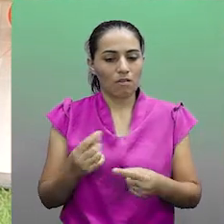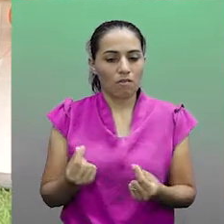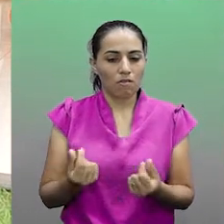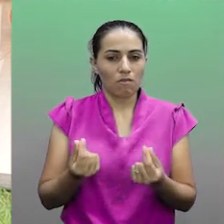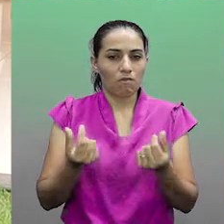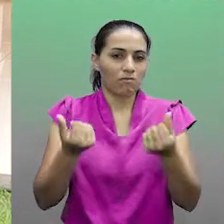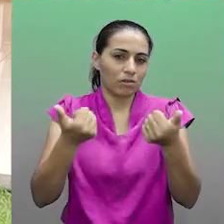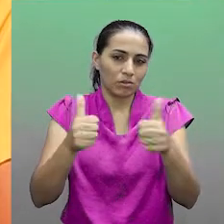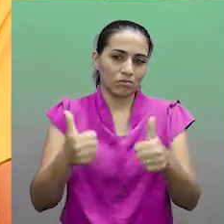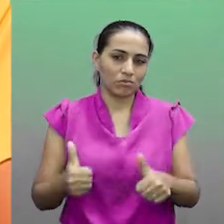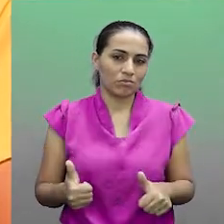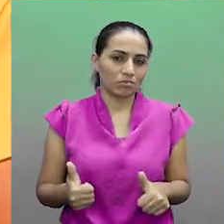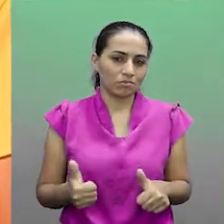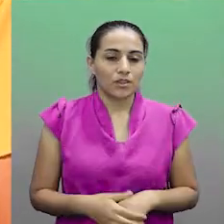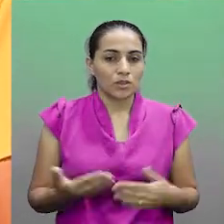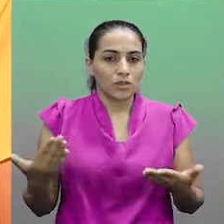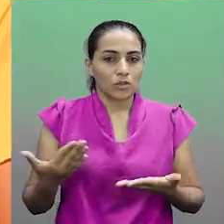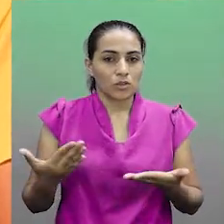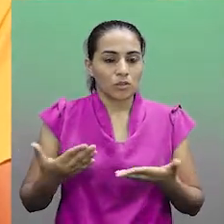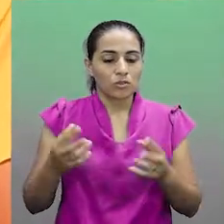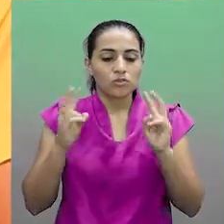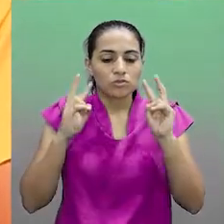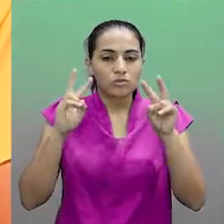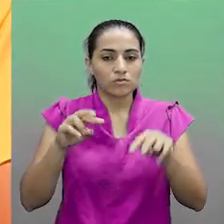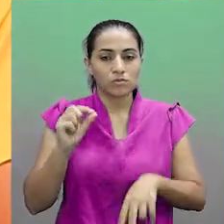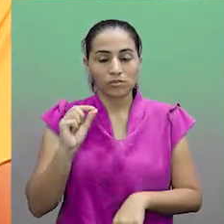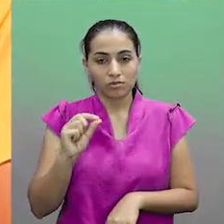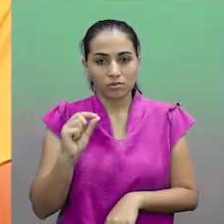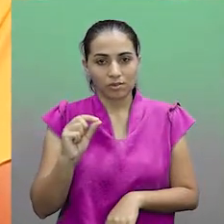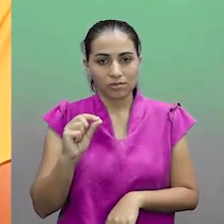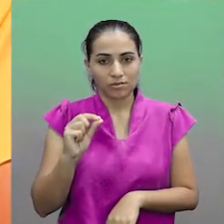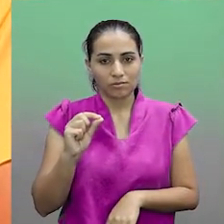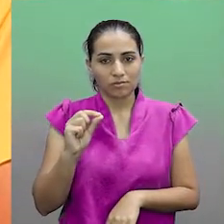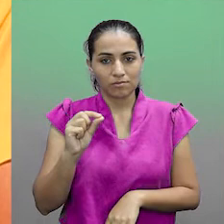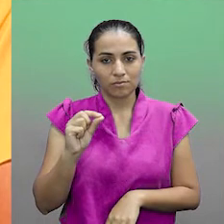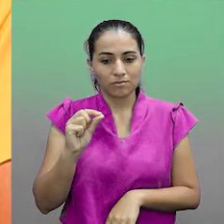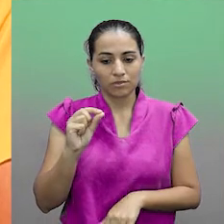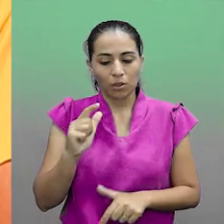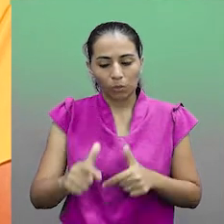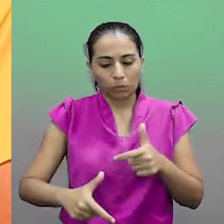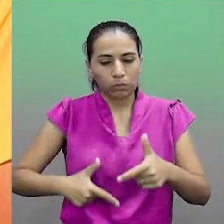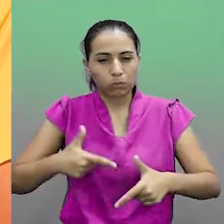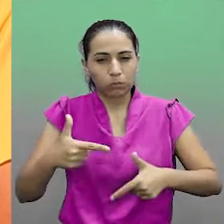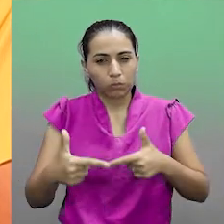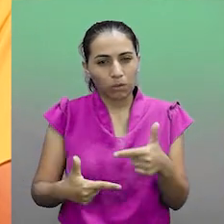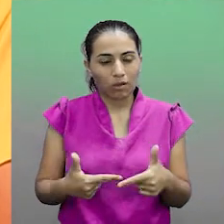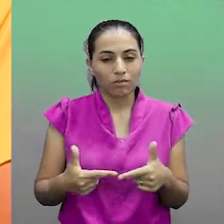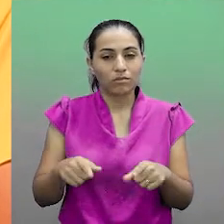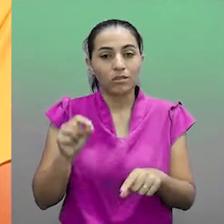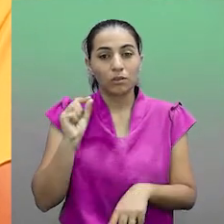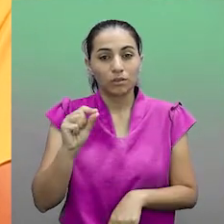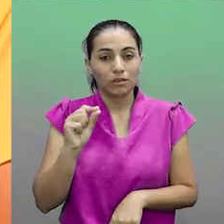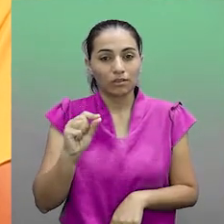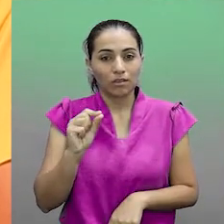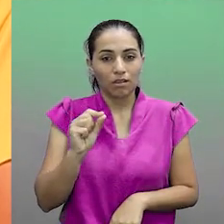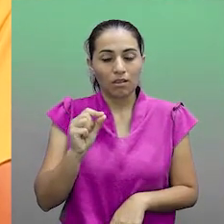isso não tem valor. E hoje eu vejo que a minha missão é ajudar as pessoas,